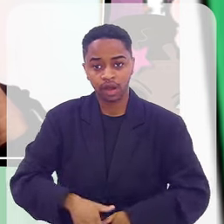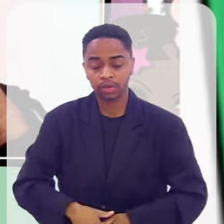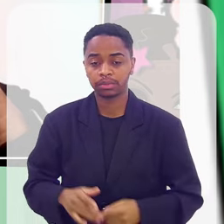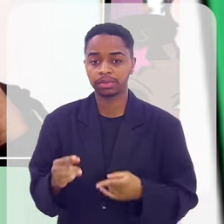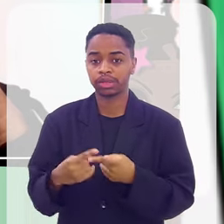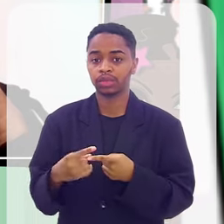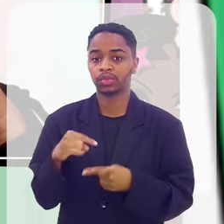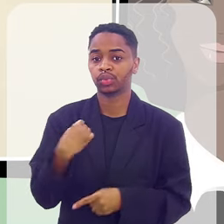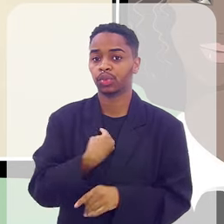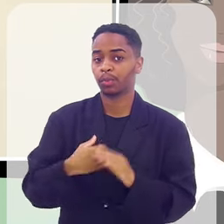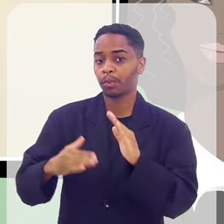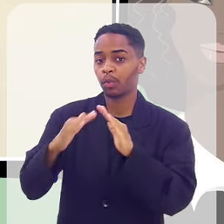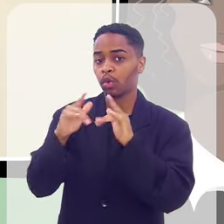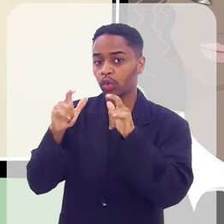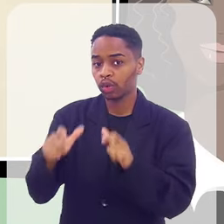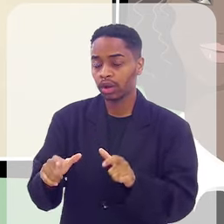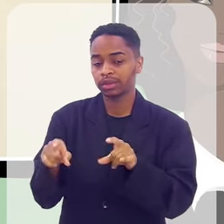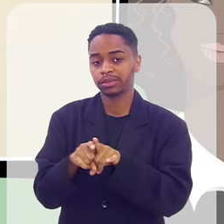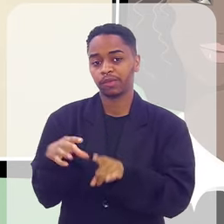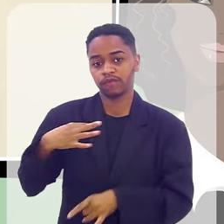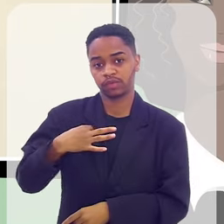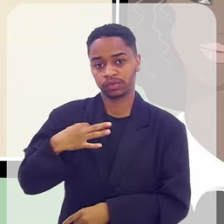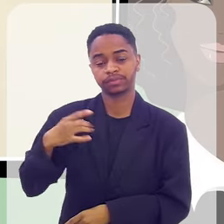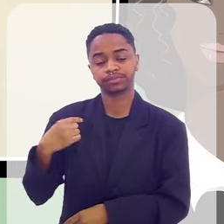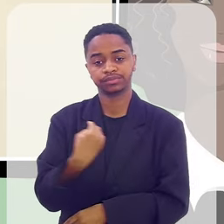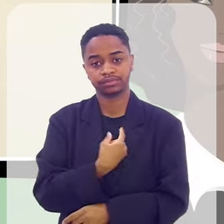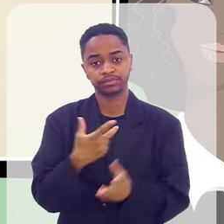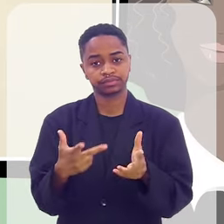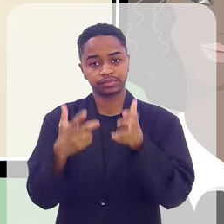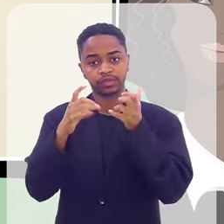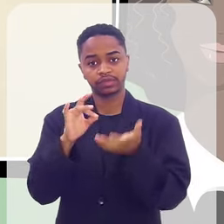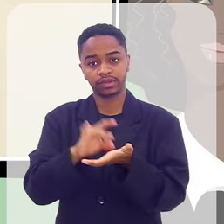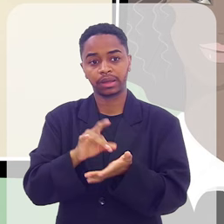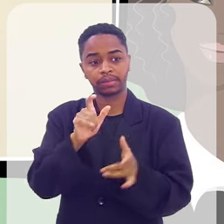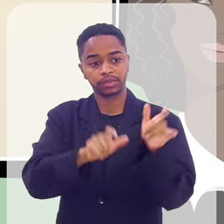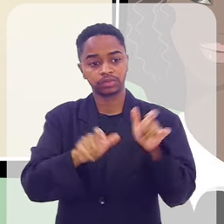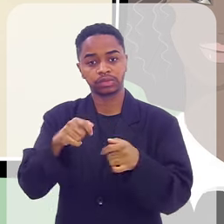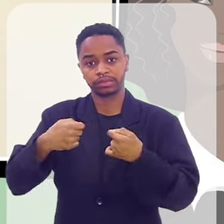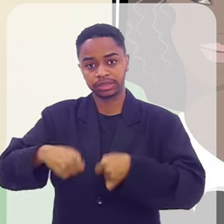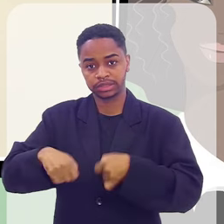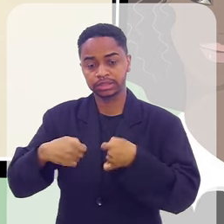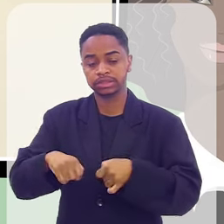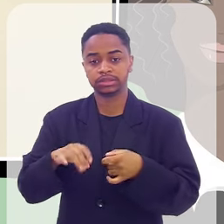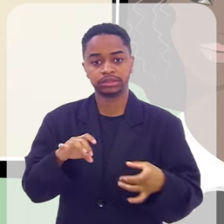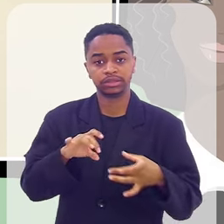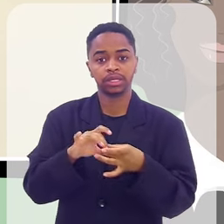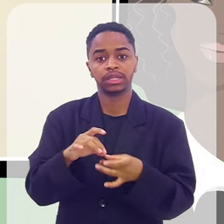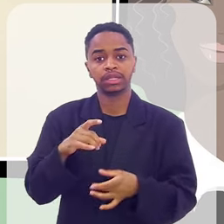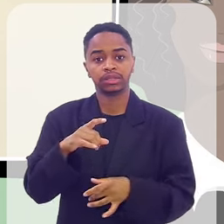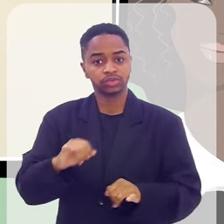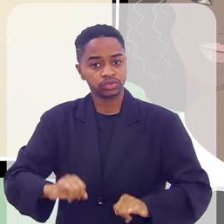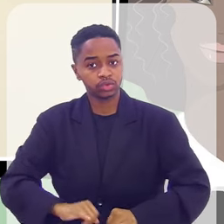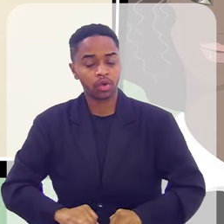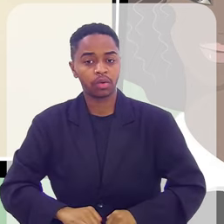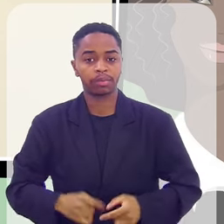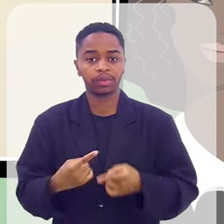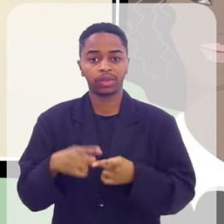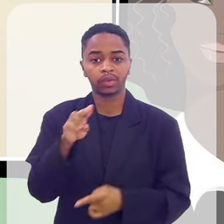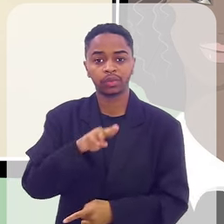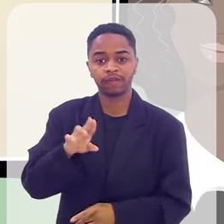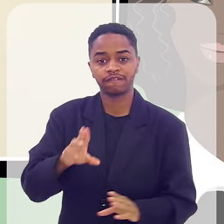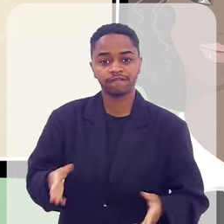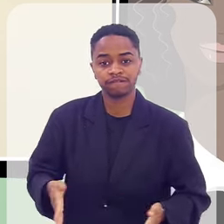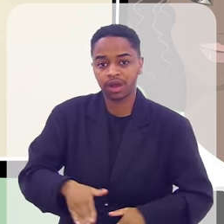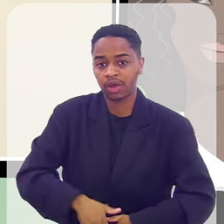voluntários, a gente vê o tanto que as pessoas precisam, né? Nossos afiliados, o sofrimento deles, de usar uma fralda e